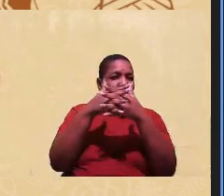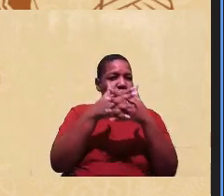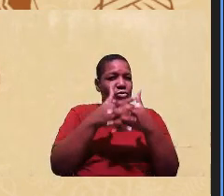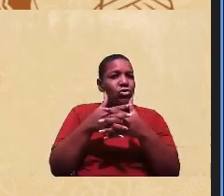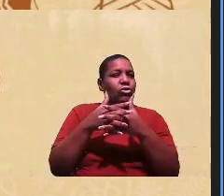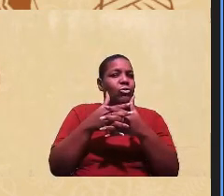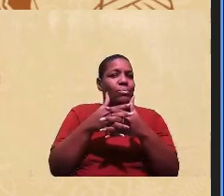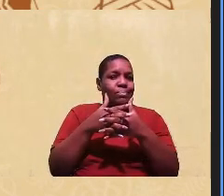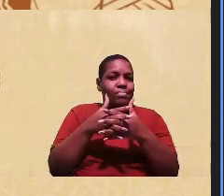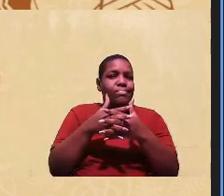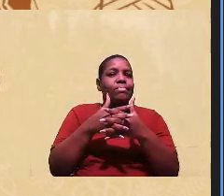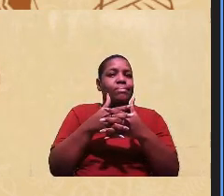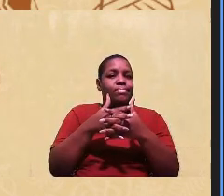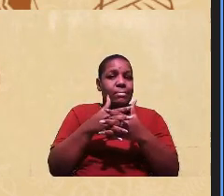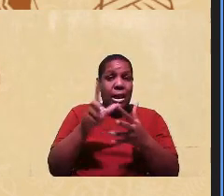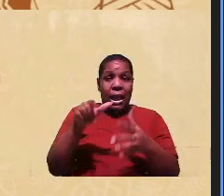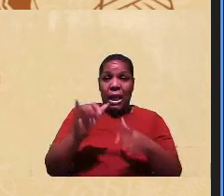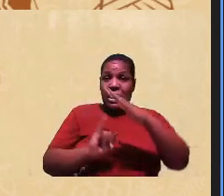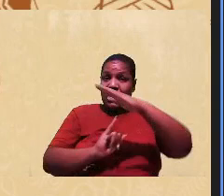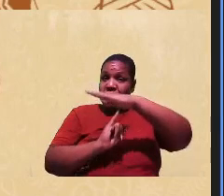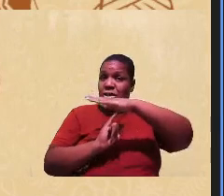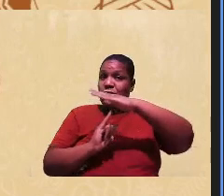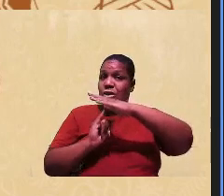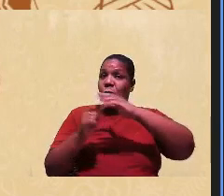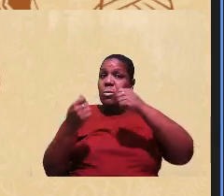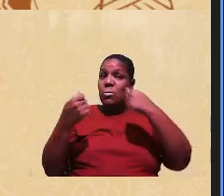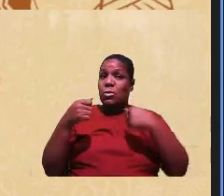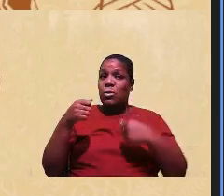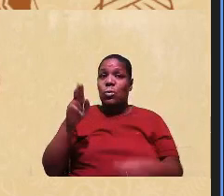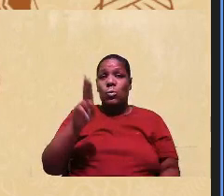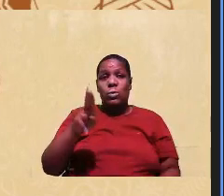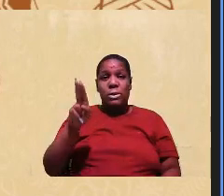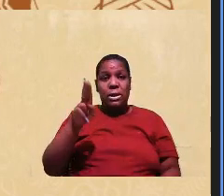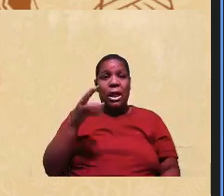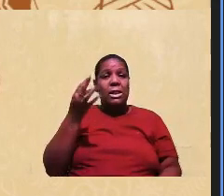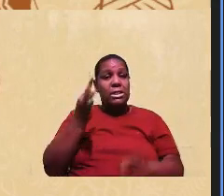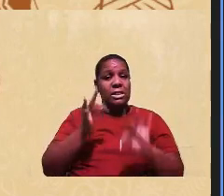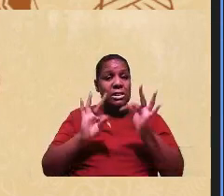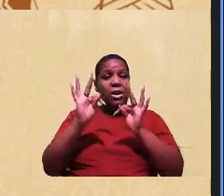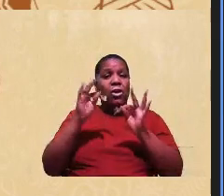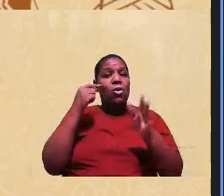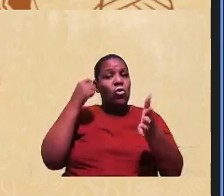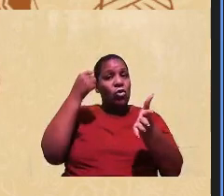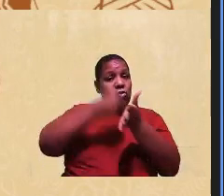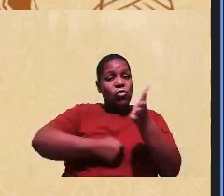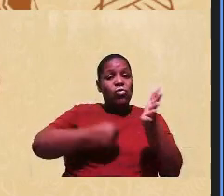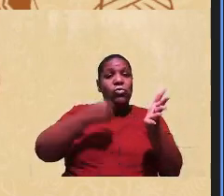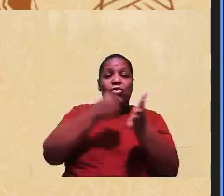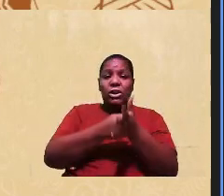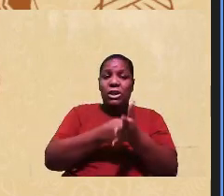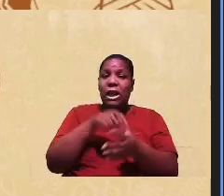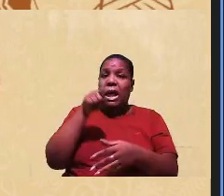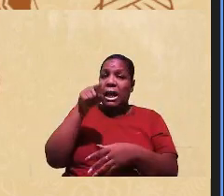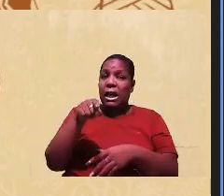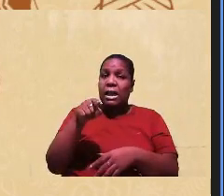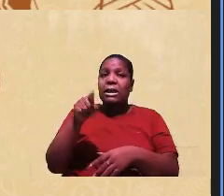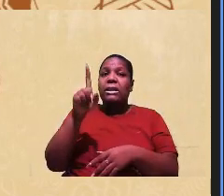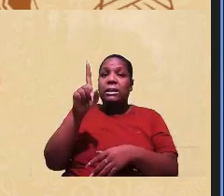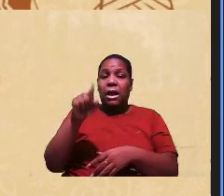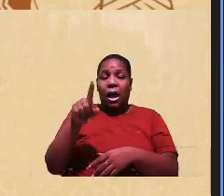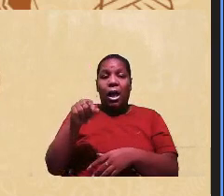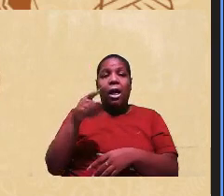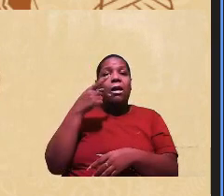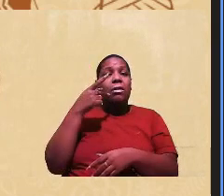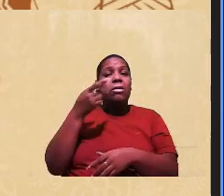e o que as instituições precisam é usar tecnologias para enfrentar estes casos que sejam casos que do